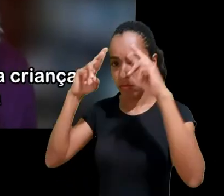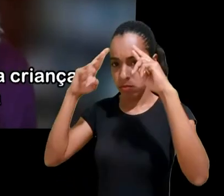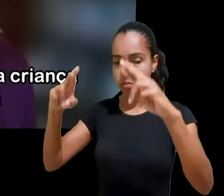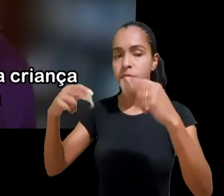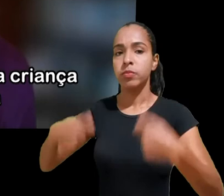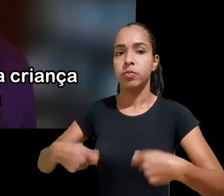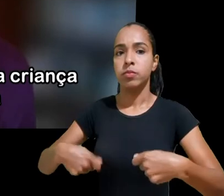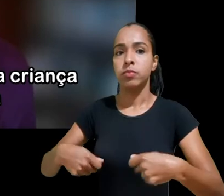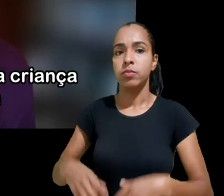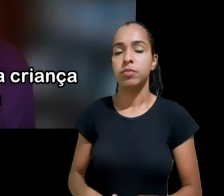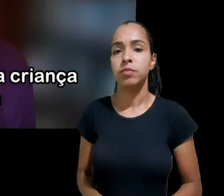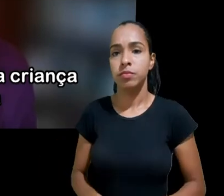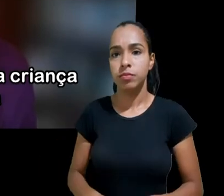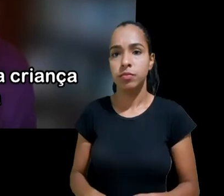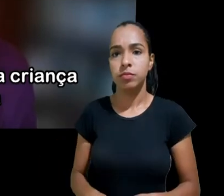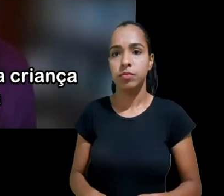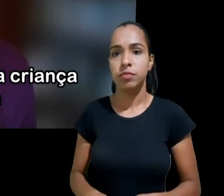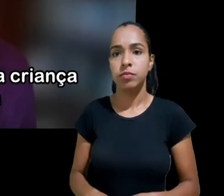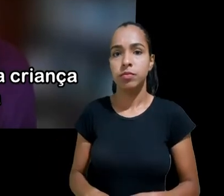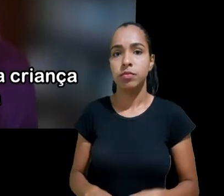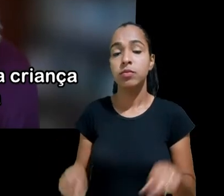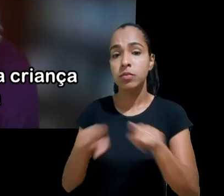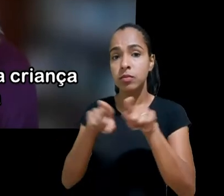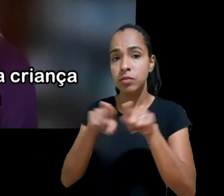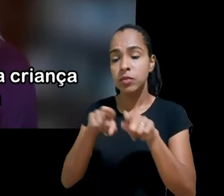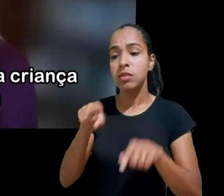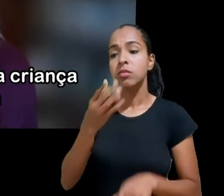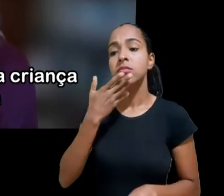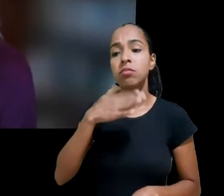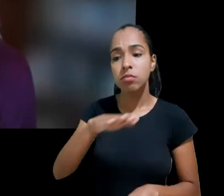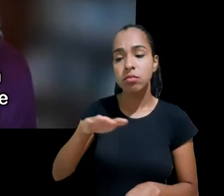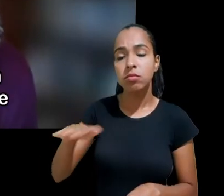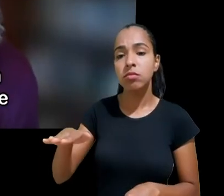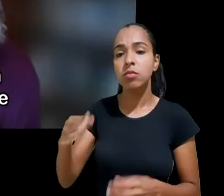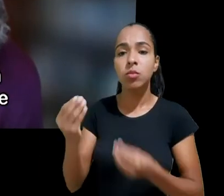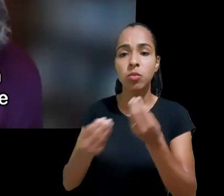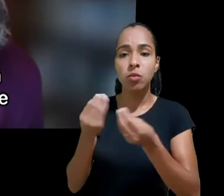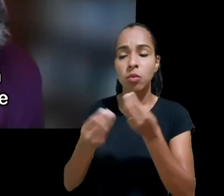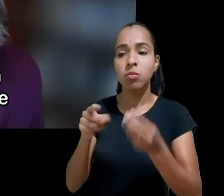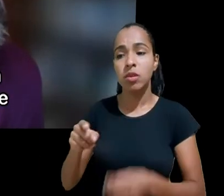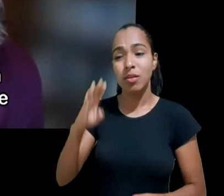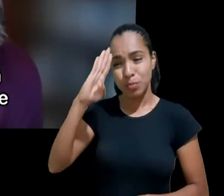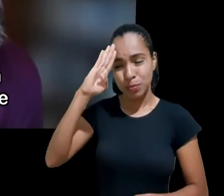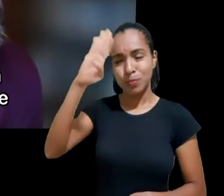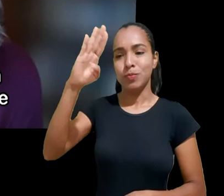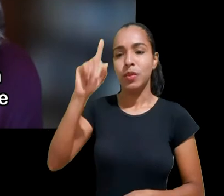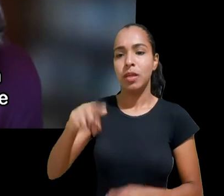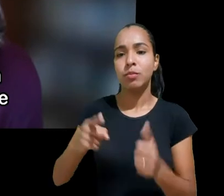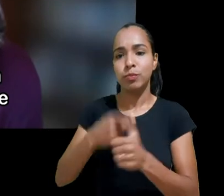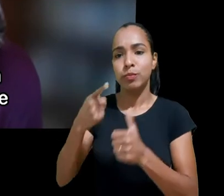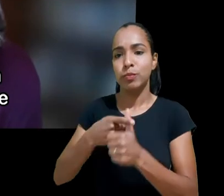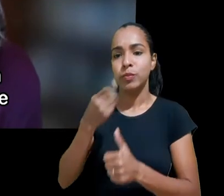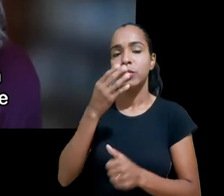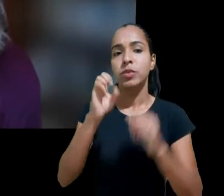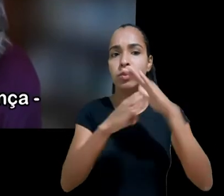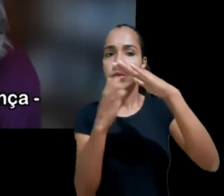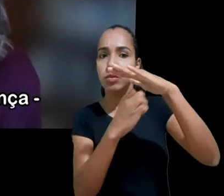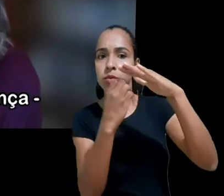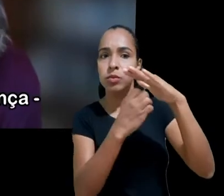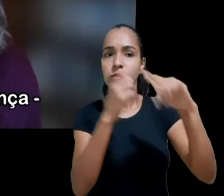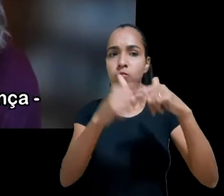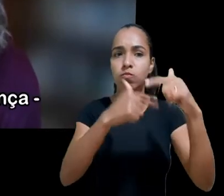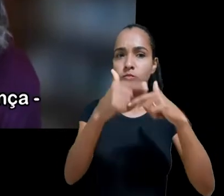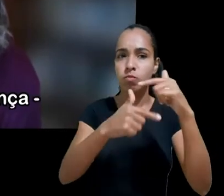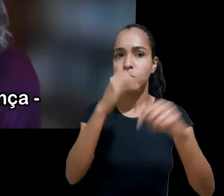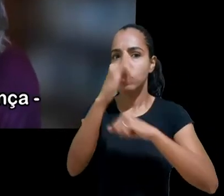estabelece os melhores interesses da criança como consideração primária para empresas que projetam e desenvolvem serviços online de provável acesso